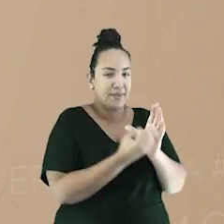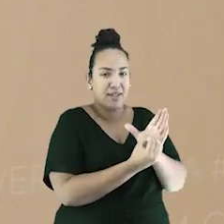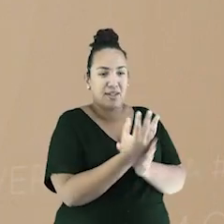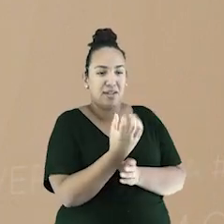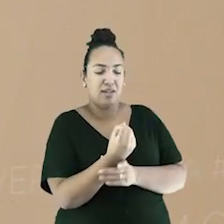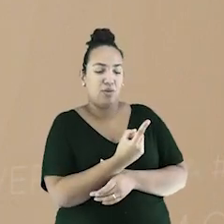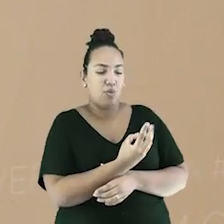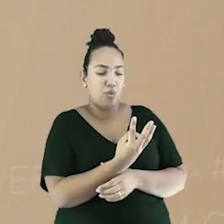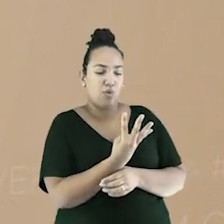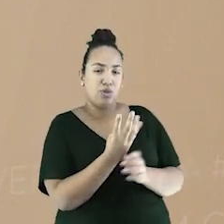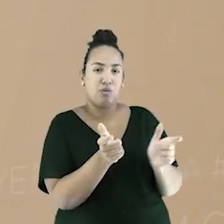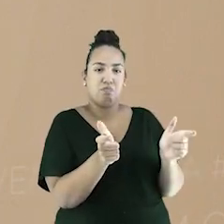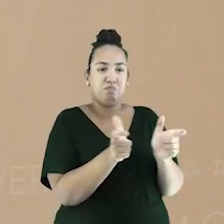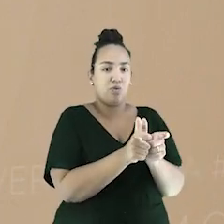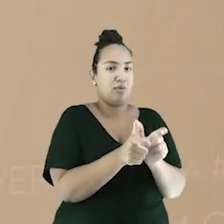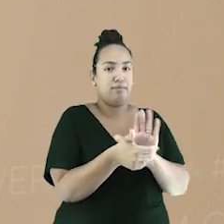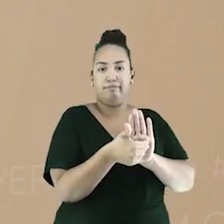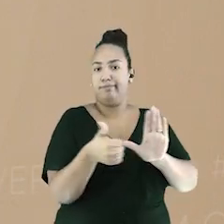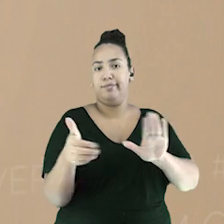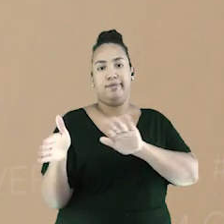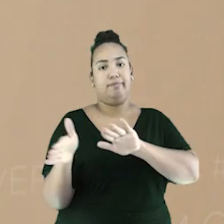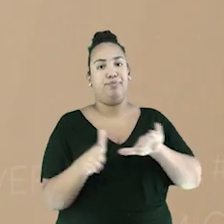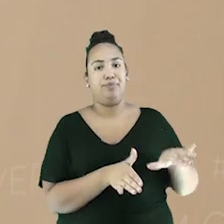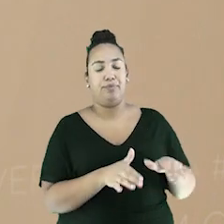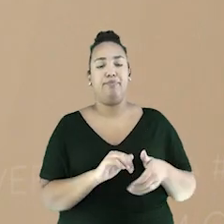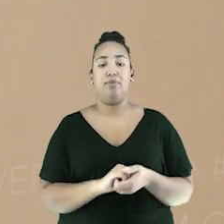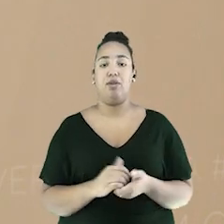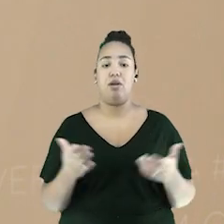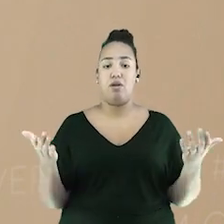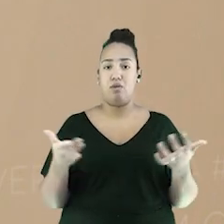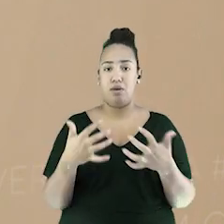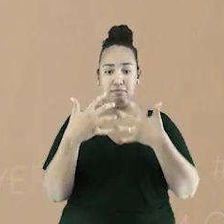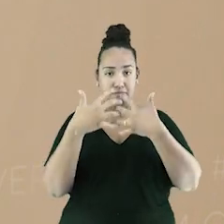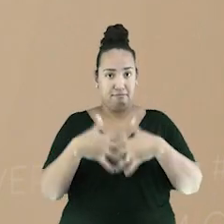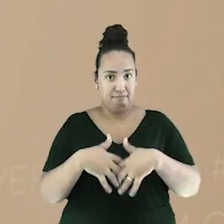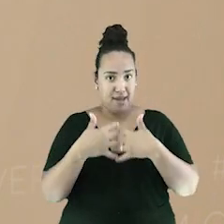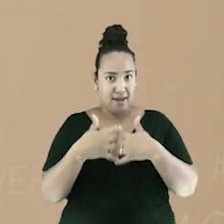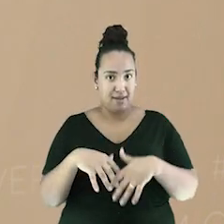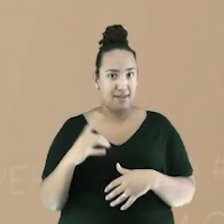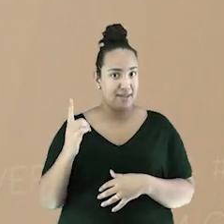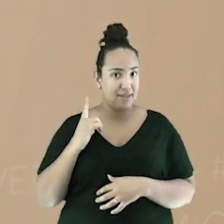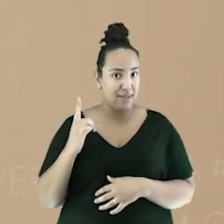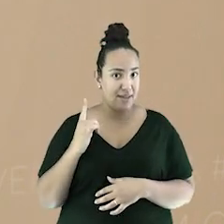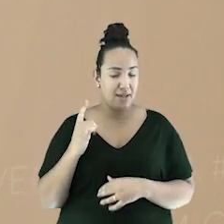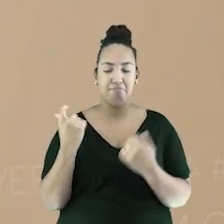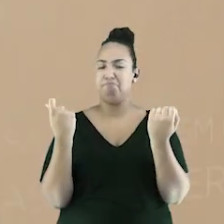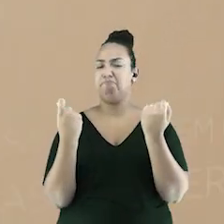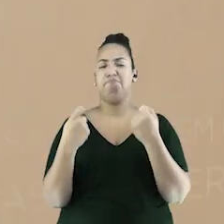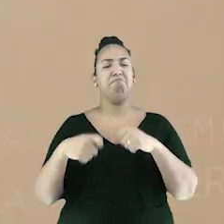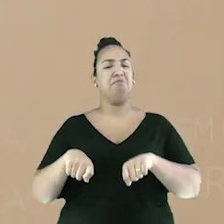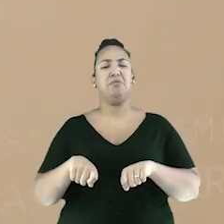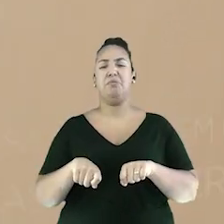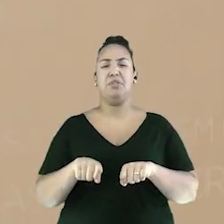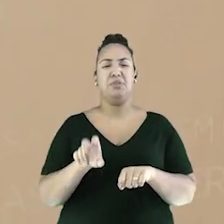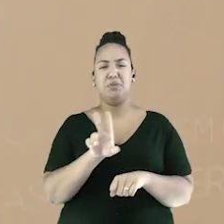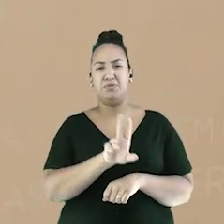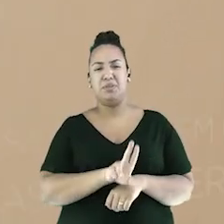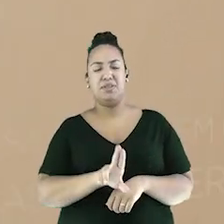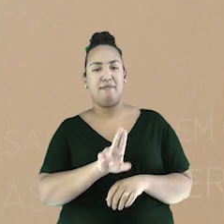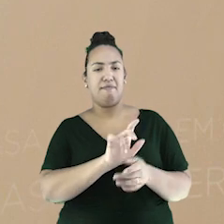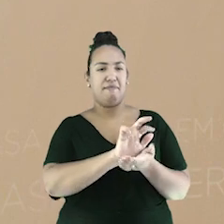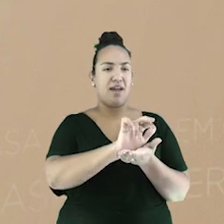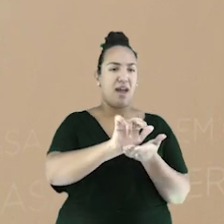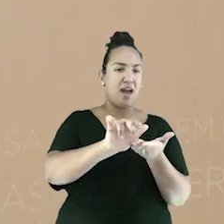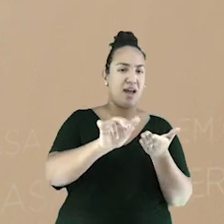utilização de vários trabalhadores especializados para produzir uma mercadoria, pois uma pessoa